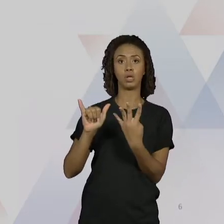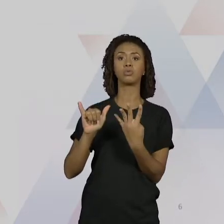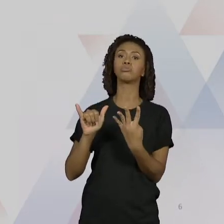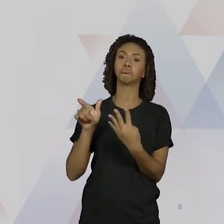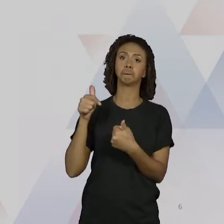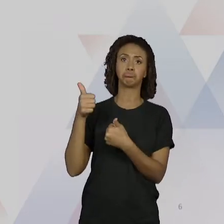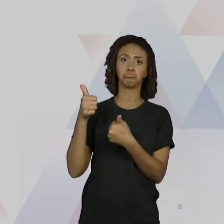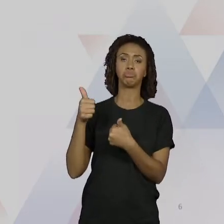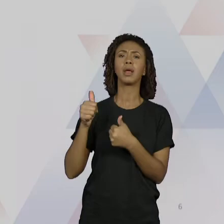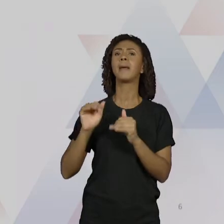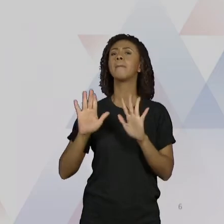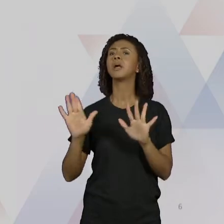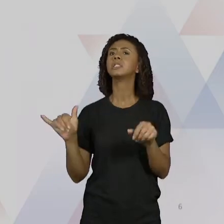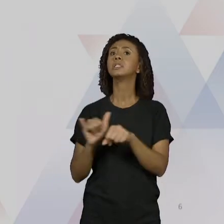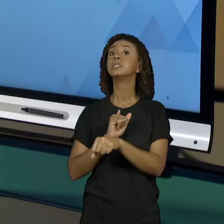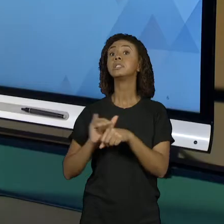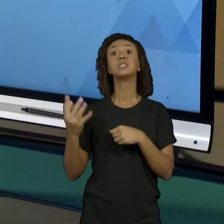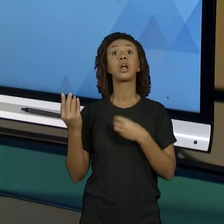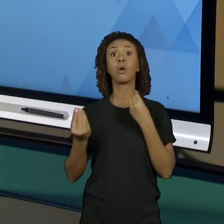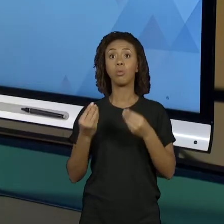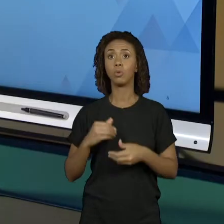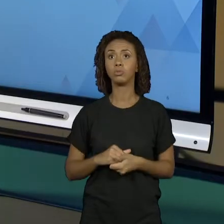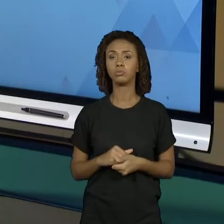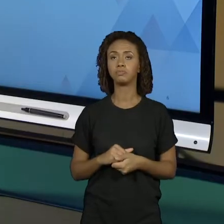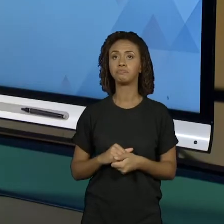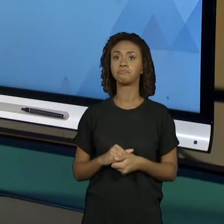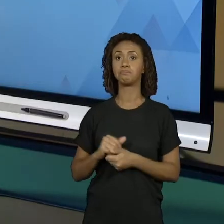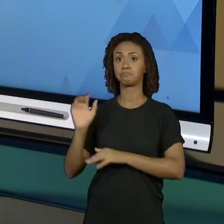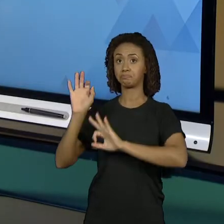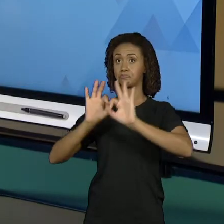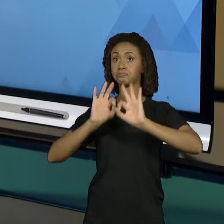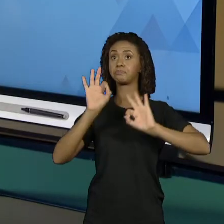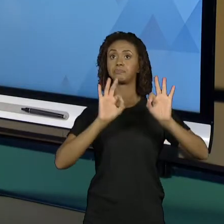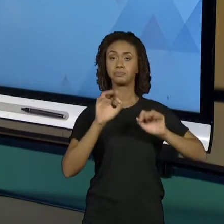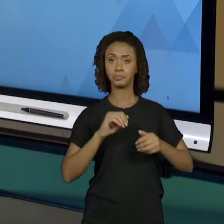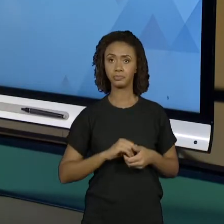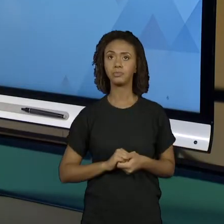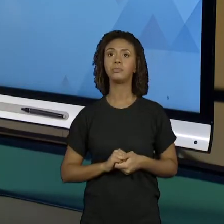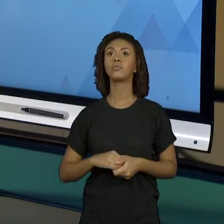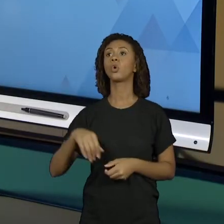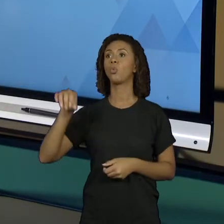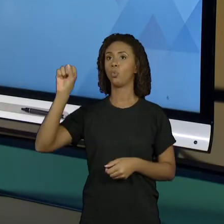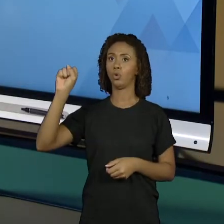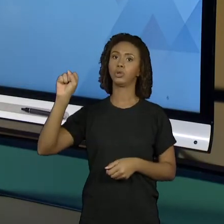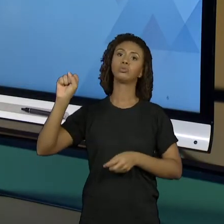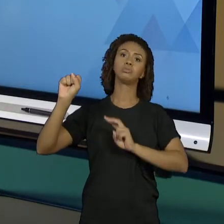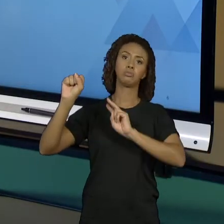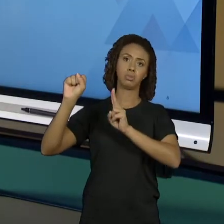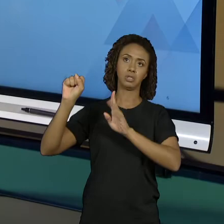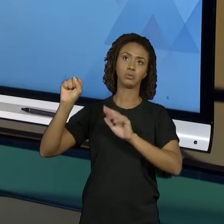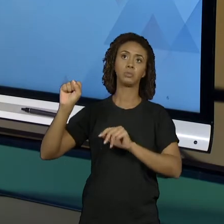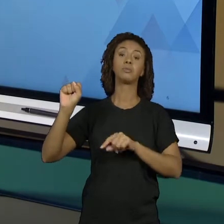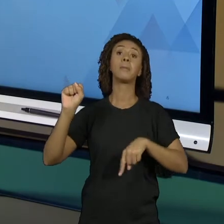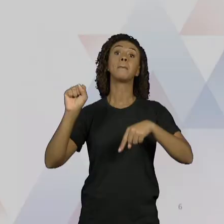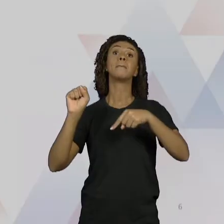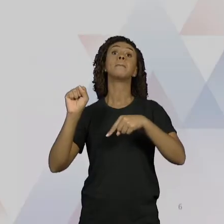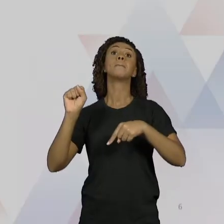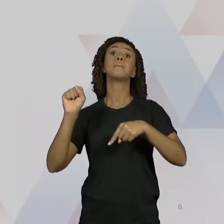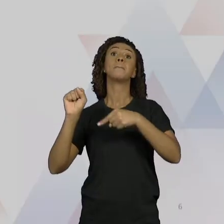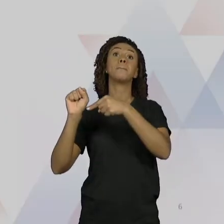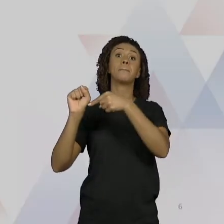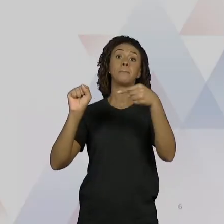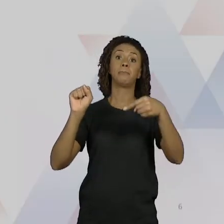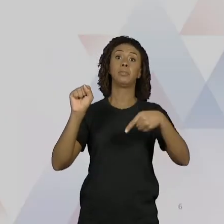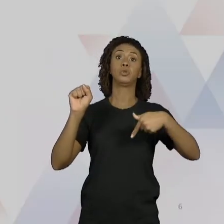Então, uma maneira de fazer isso é montar um sistema da seguinte forma. Eu pego o 8, que é a quantidade que eu tenho, menos o